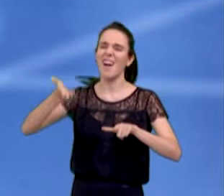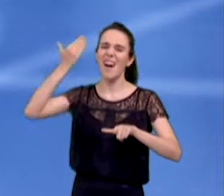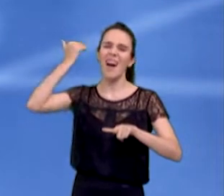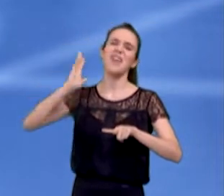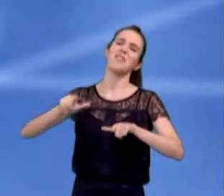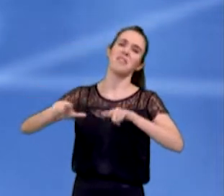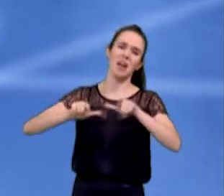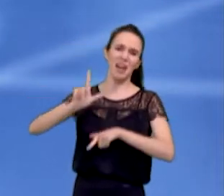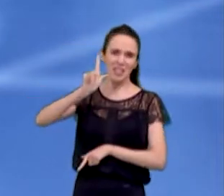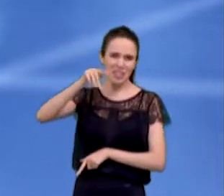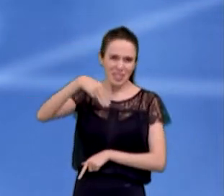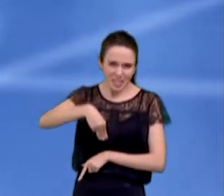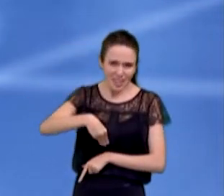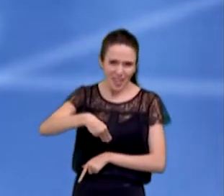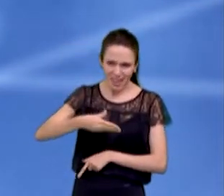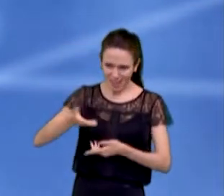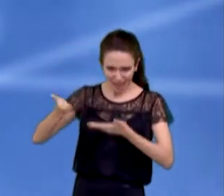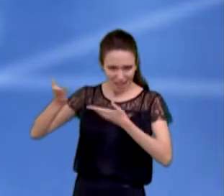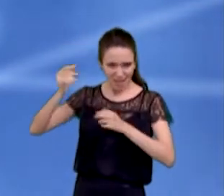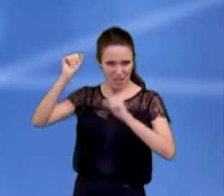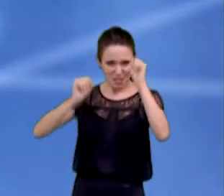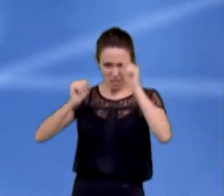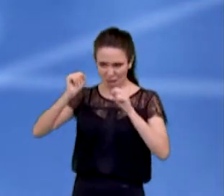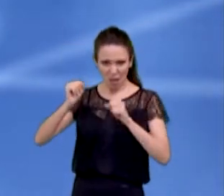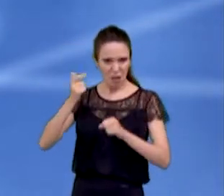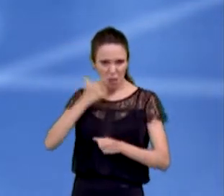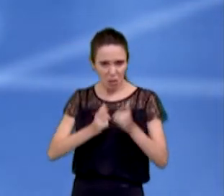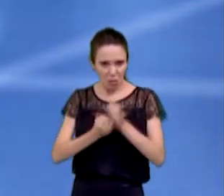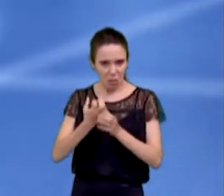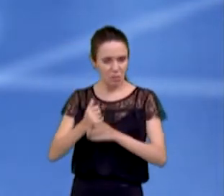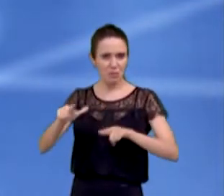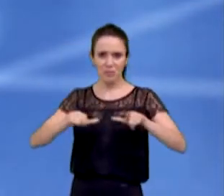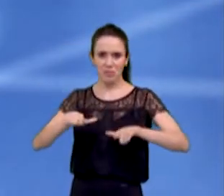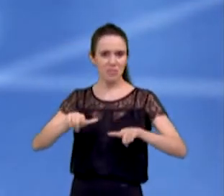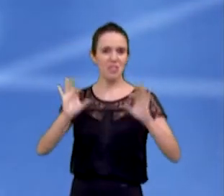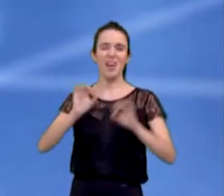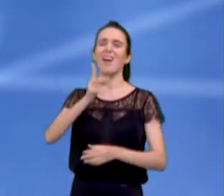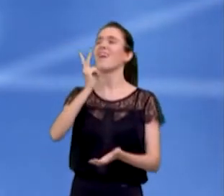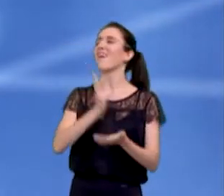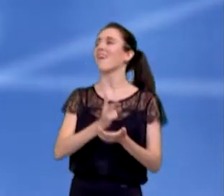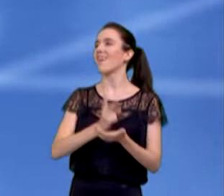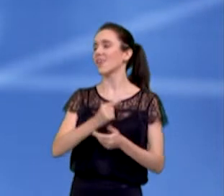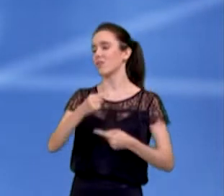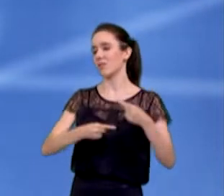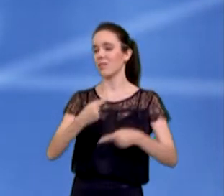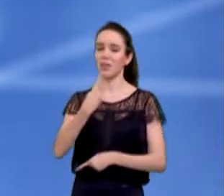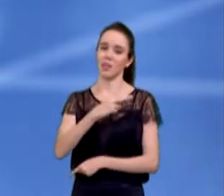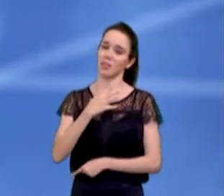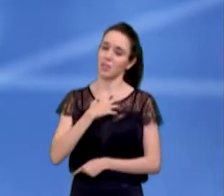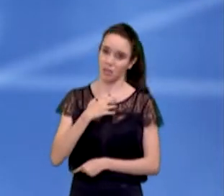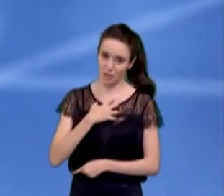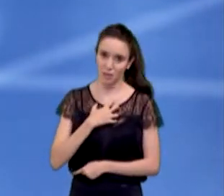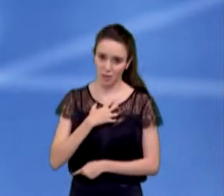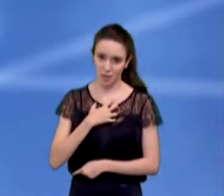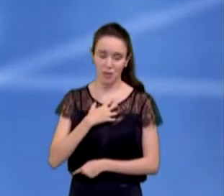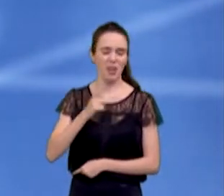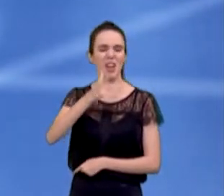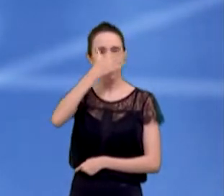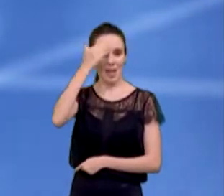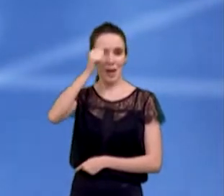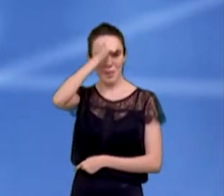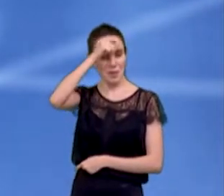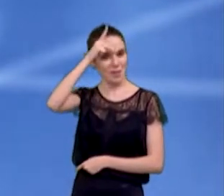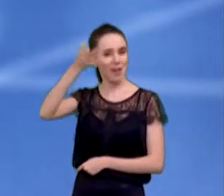A GM está aí, também não teve emprego. As coisas são sempre assim. Então, eles esqueceram o que o Emanuel fez.